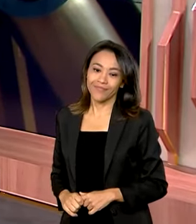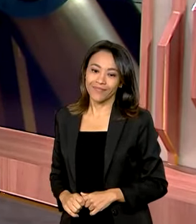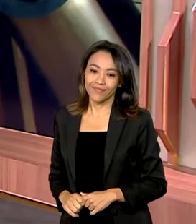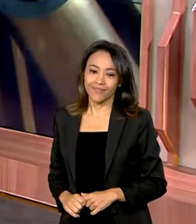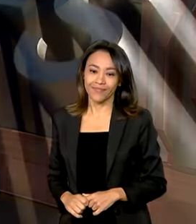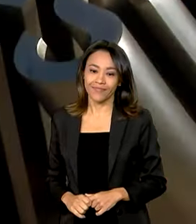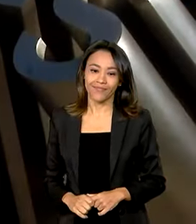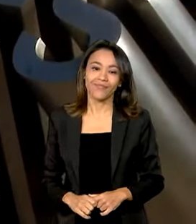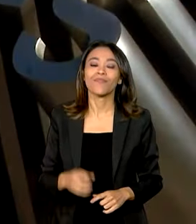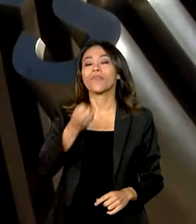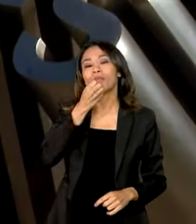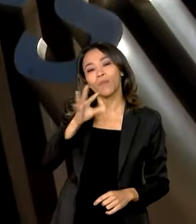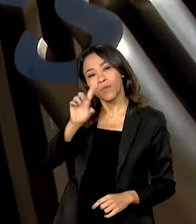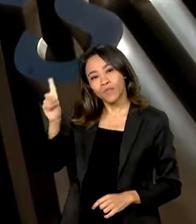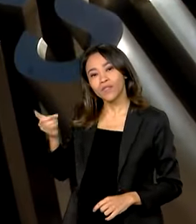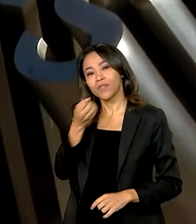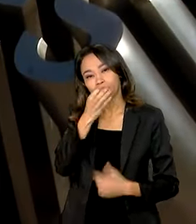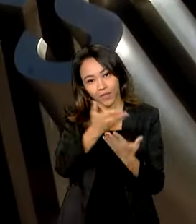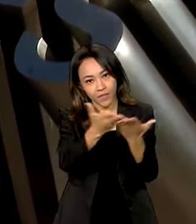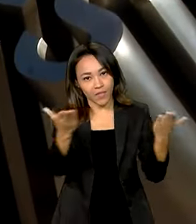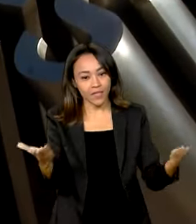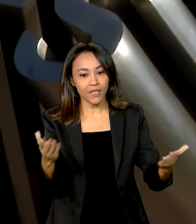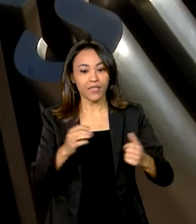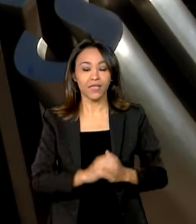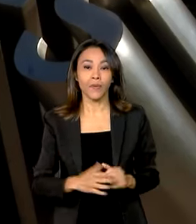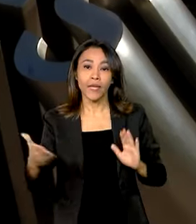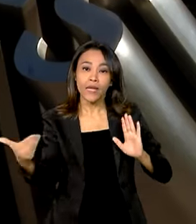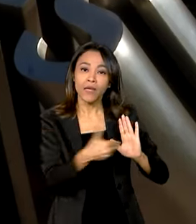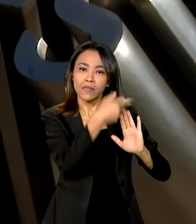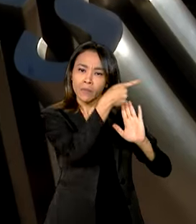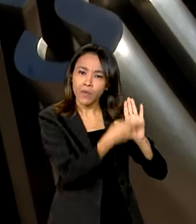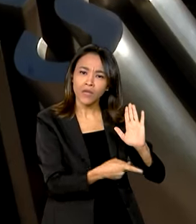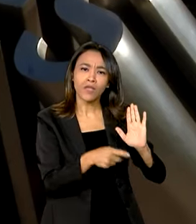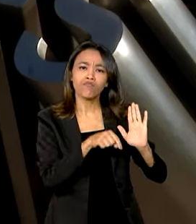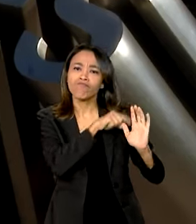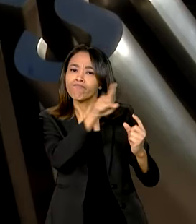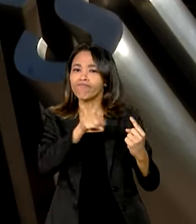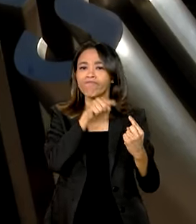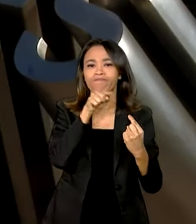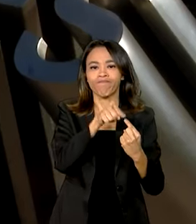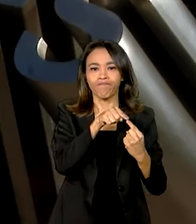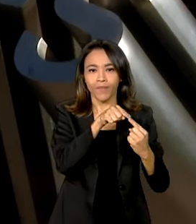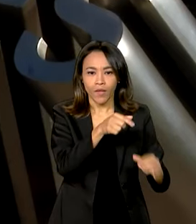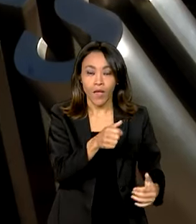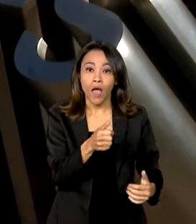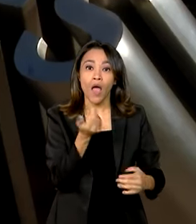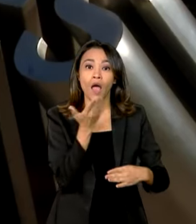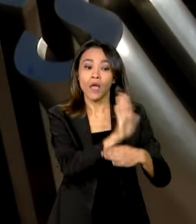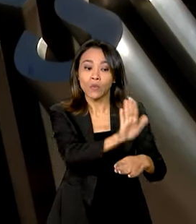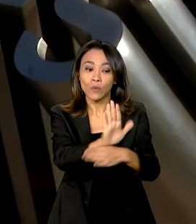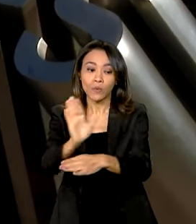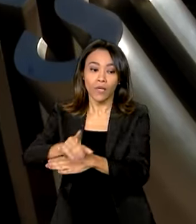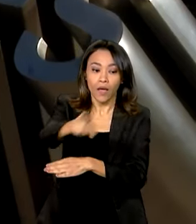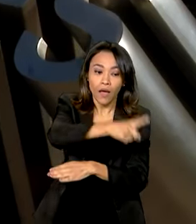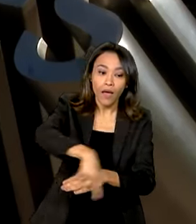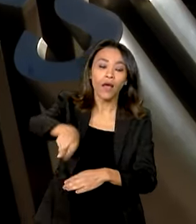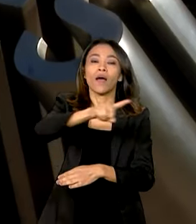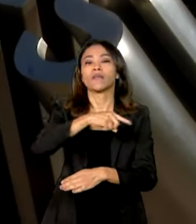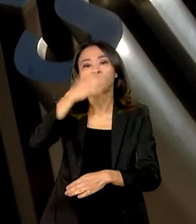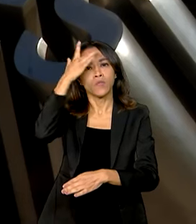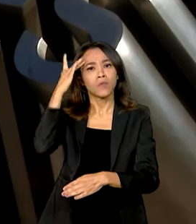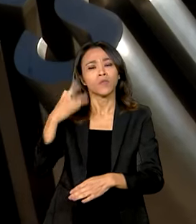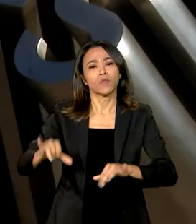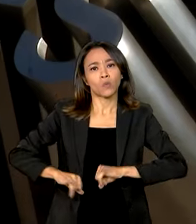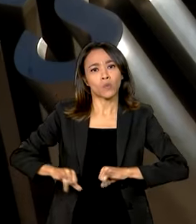Bom dia, Vanessa. Bom dia a todos. O projeto tem o objetivo de ajudar a população afetada pela seca no